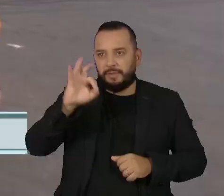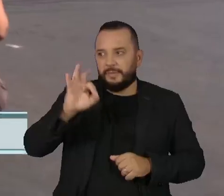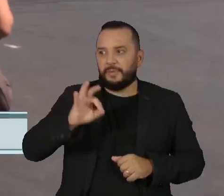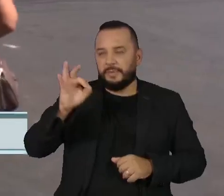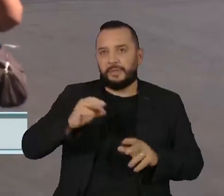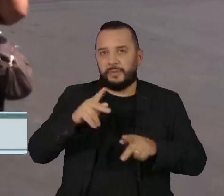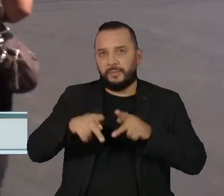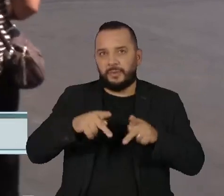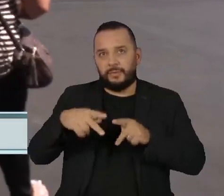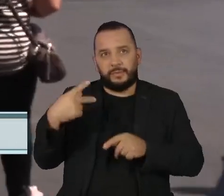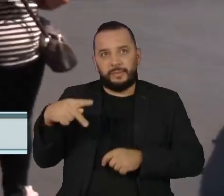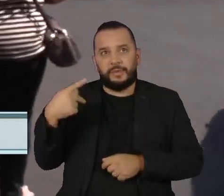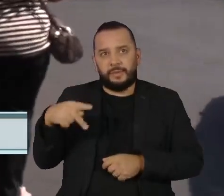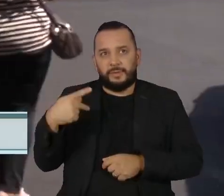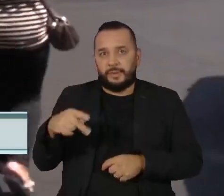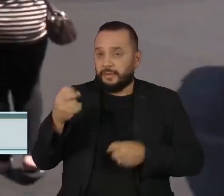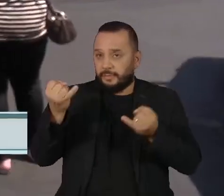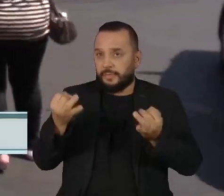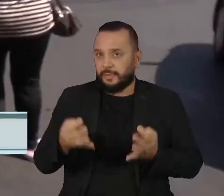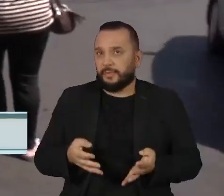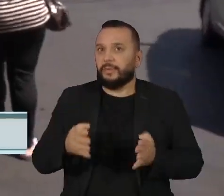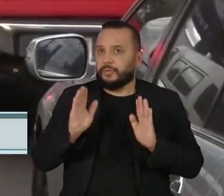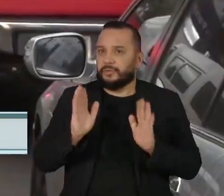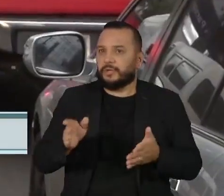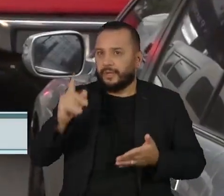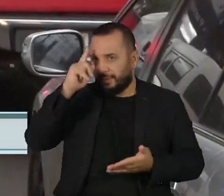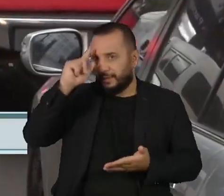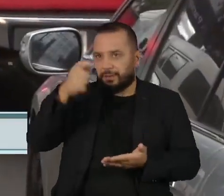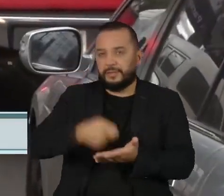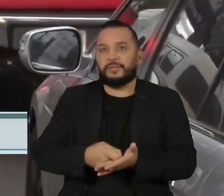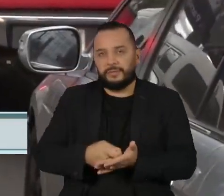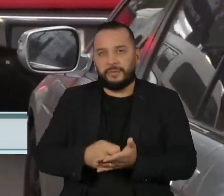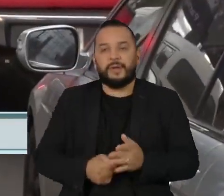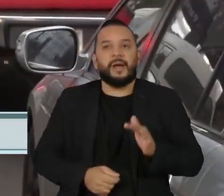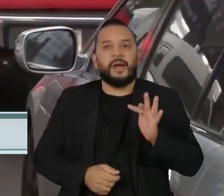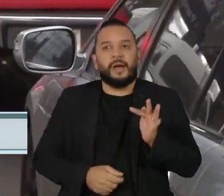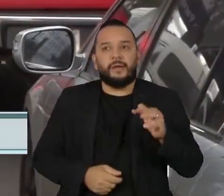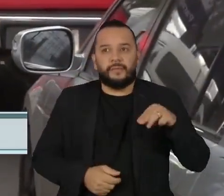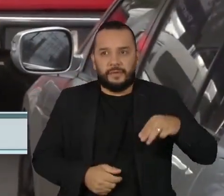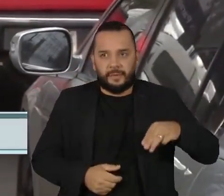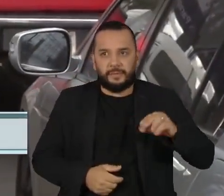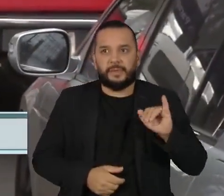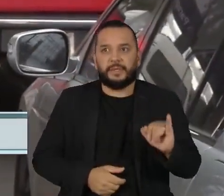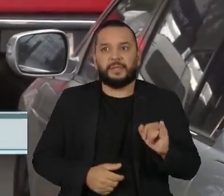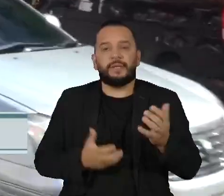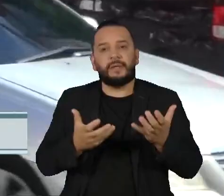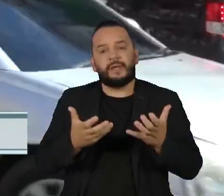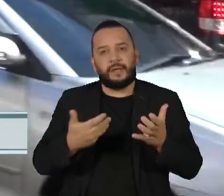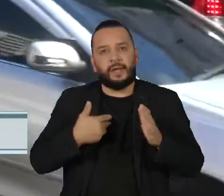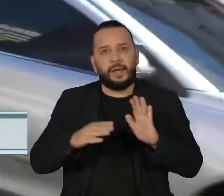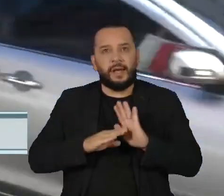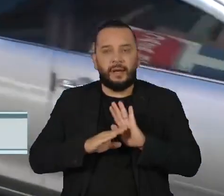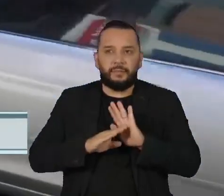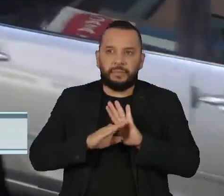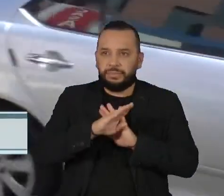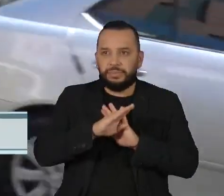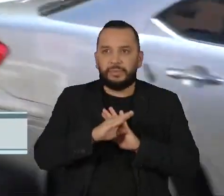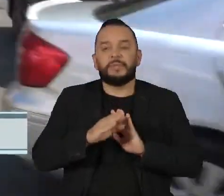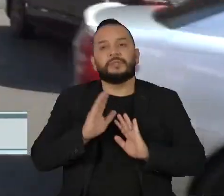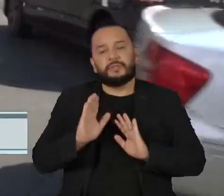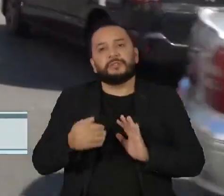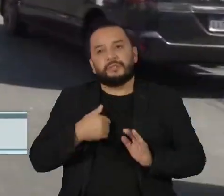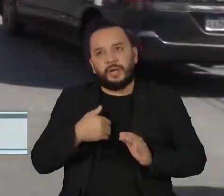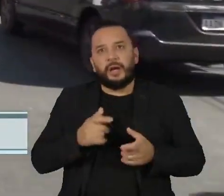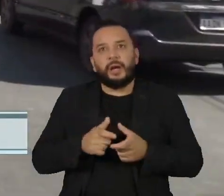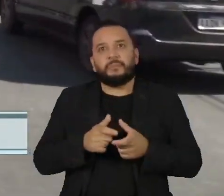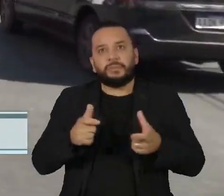paraguaios afirmam já estarem decididos. O FMI prevê crescimento de 4,5% para o país